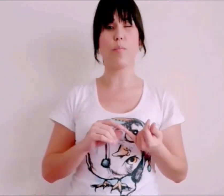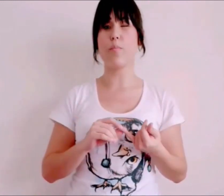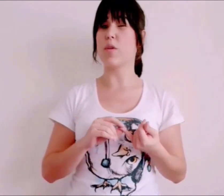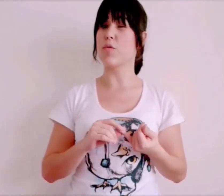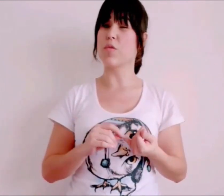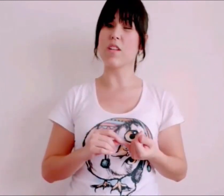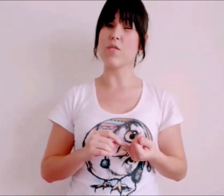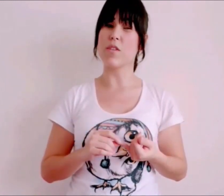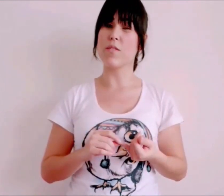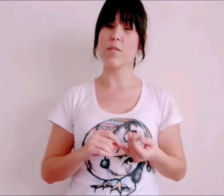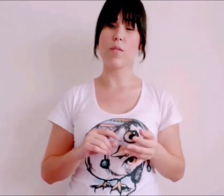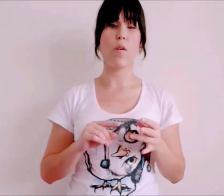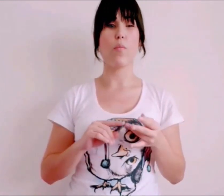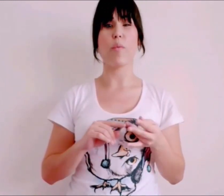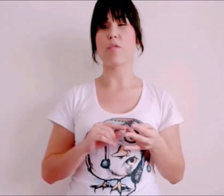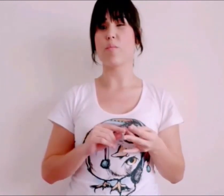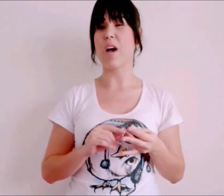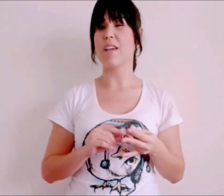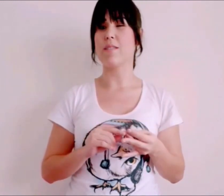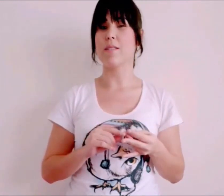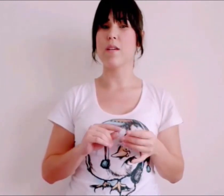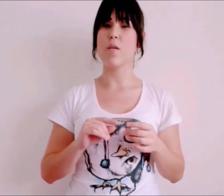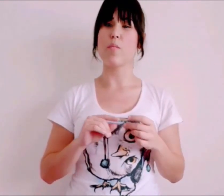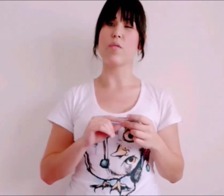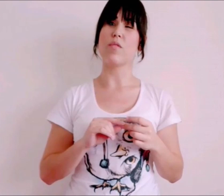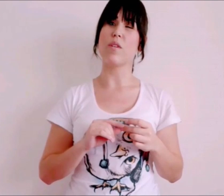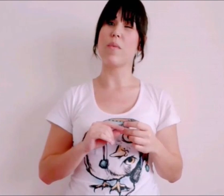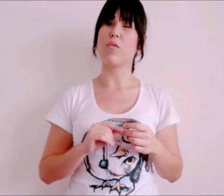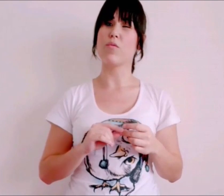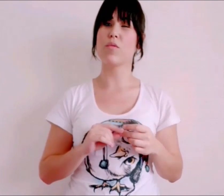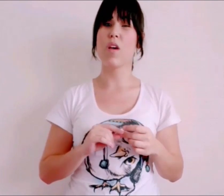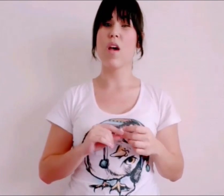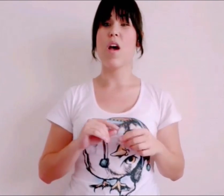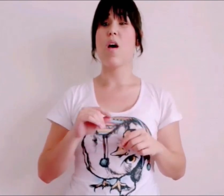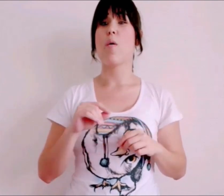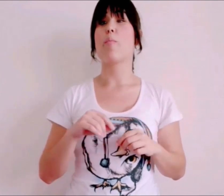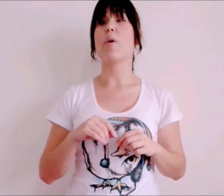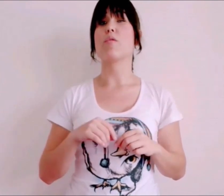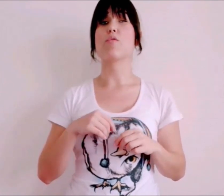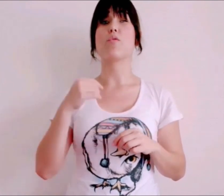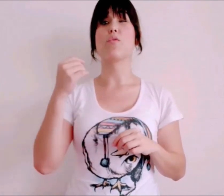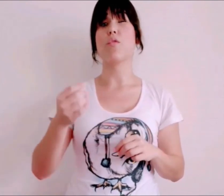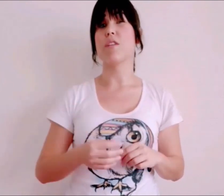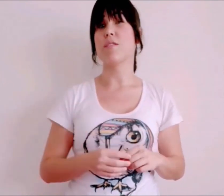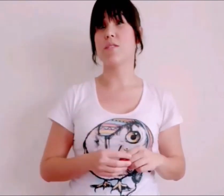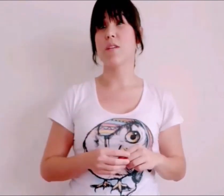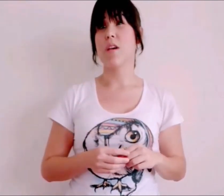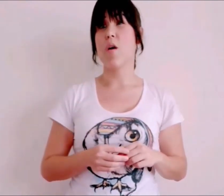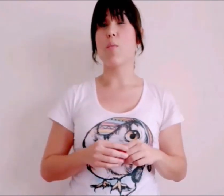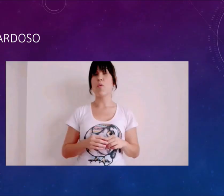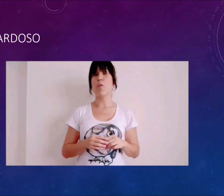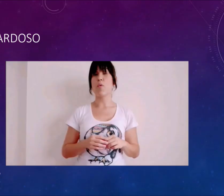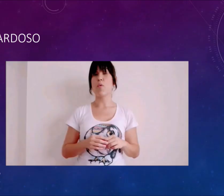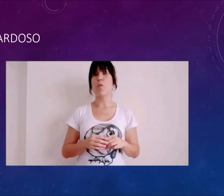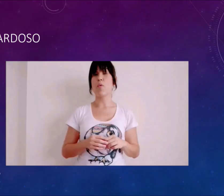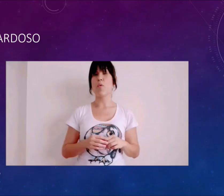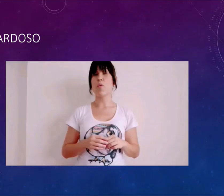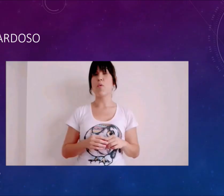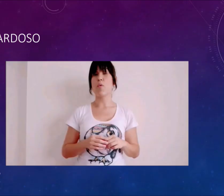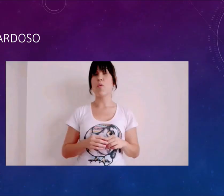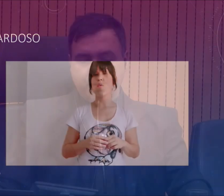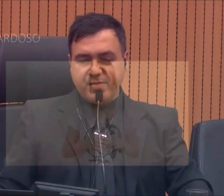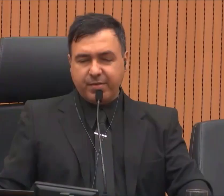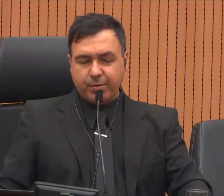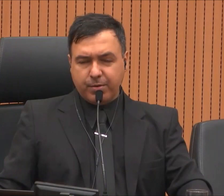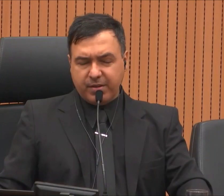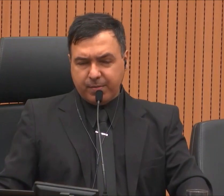de violência pelos cuidadores, pelos pais, pelos irmãos, pelos tutores. Acabou. Ela ia dar